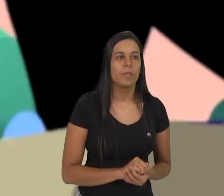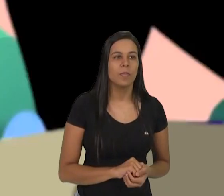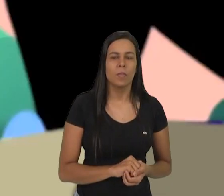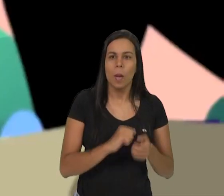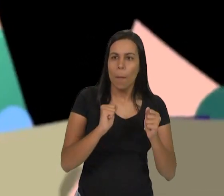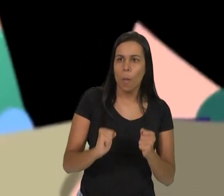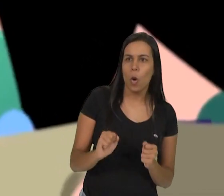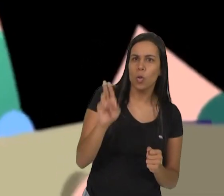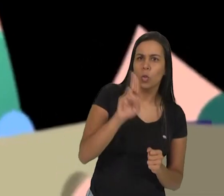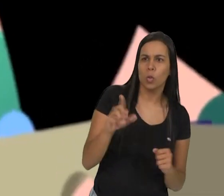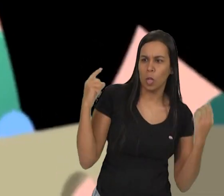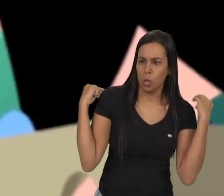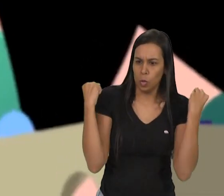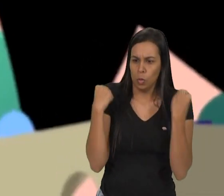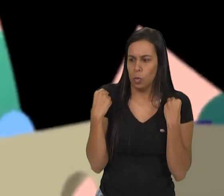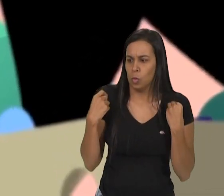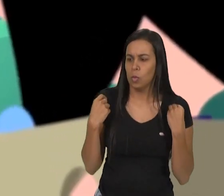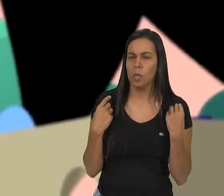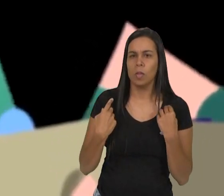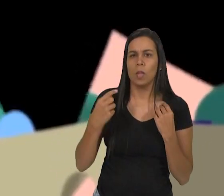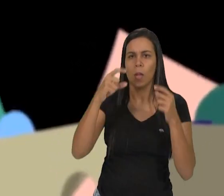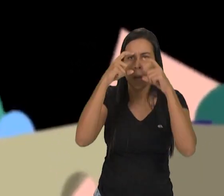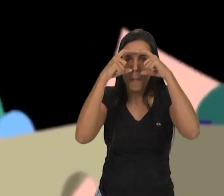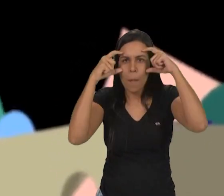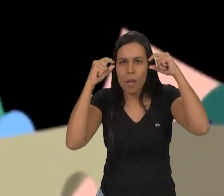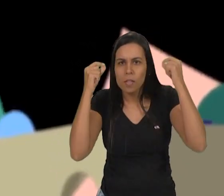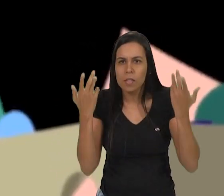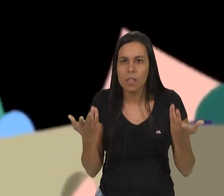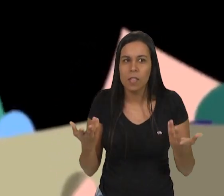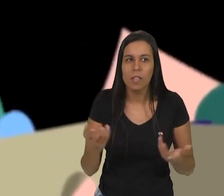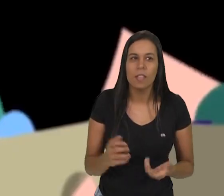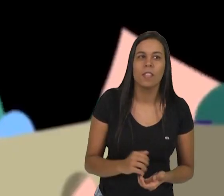Posso usar minha capa e máscara?